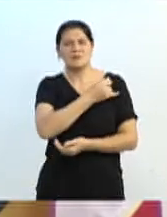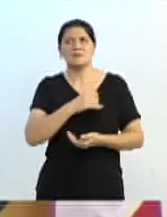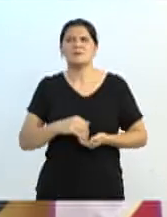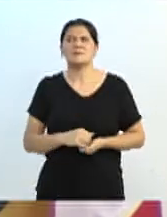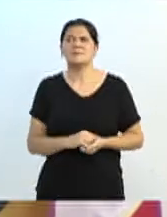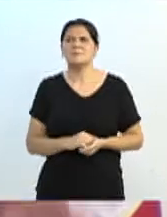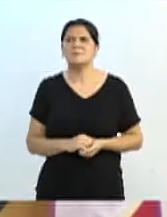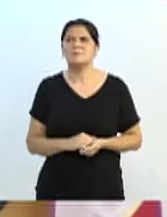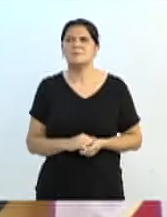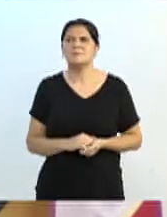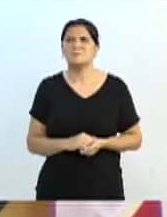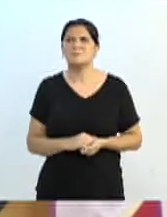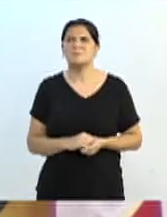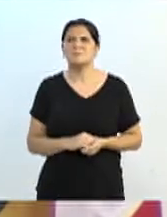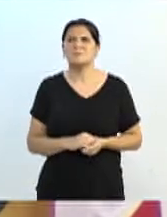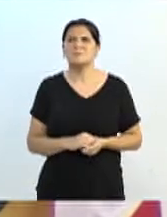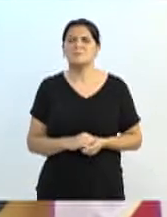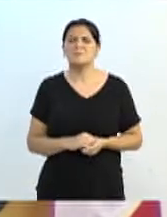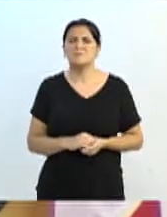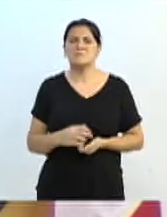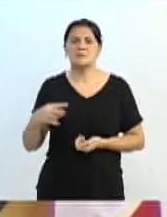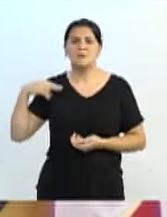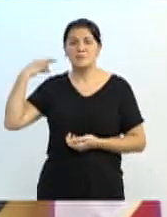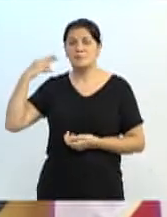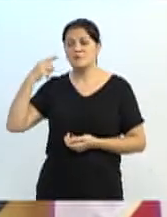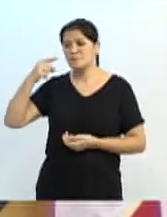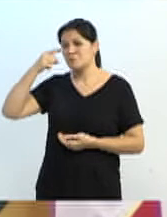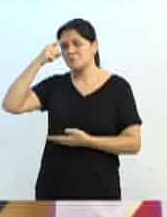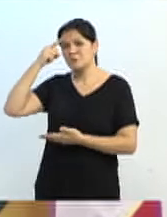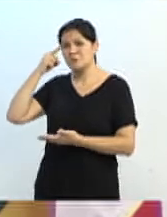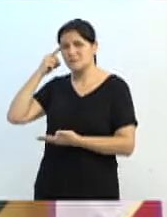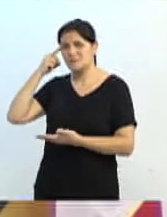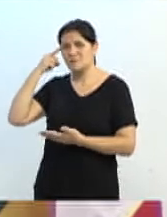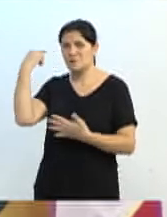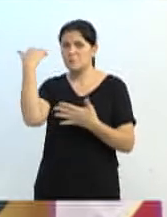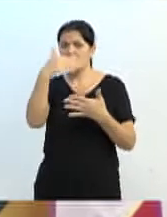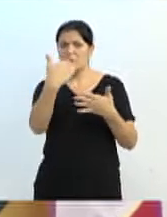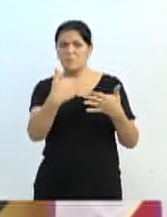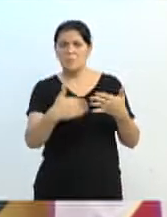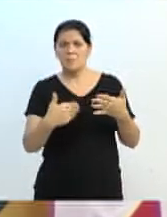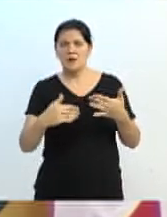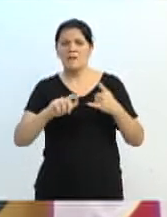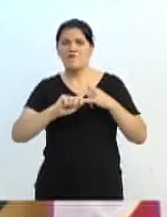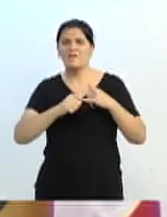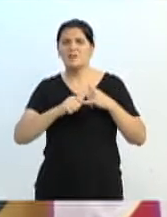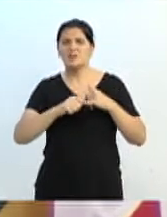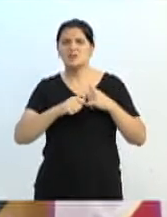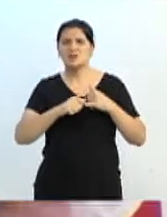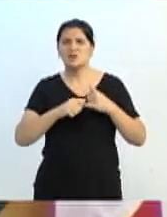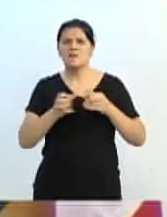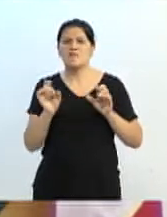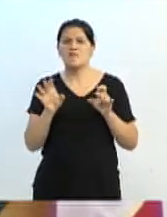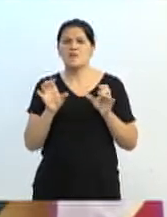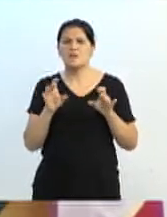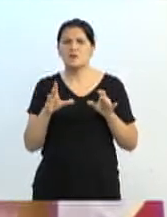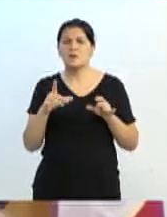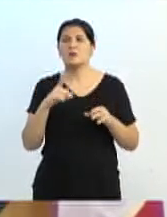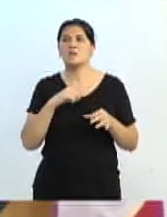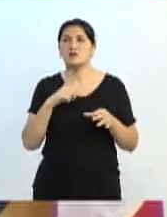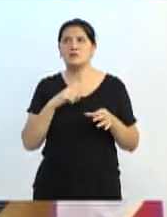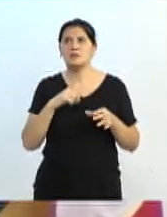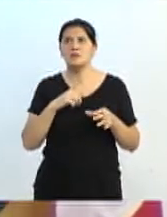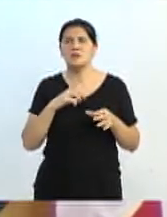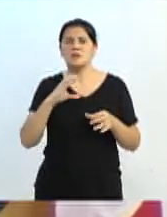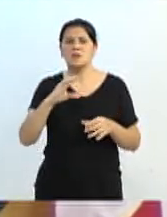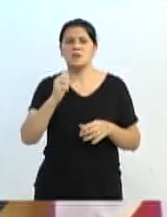O vereador Marquinhos da Rosa relatou Ns feijoadas. E nós temos lá no Castiro, no